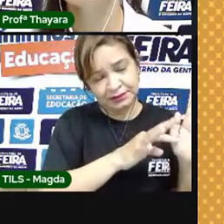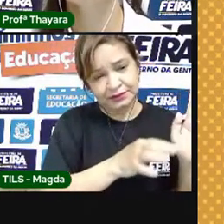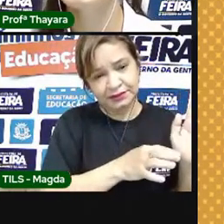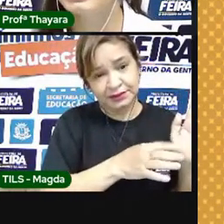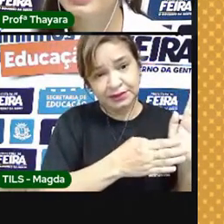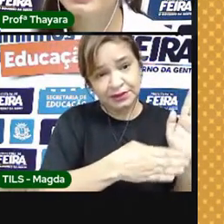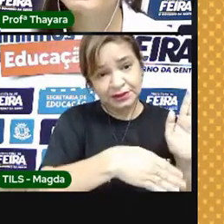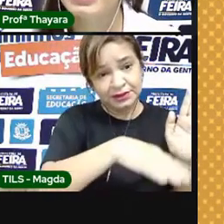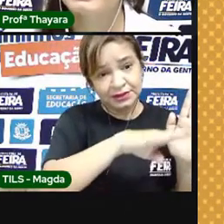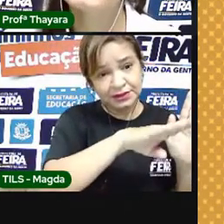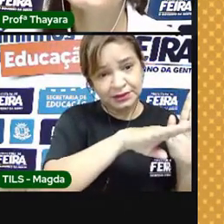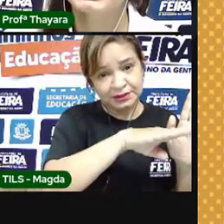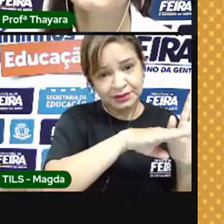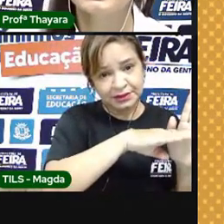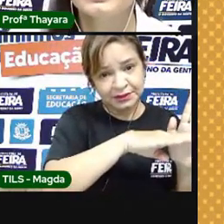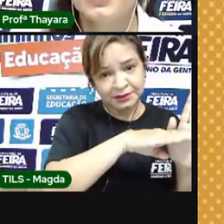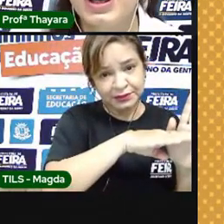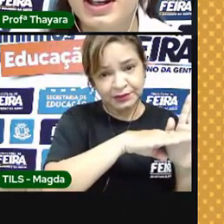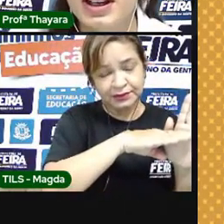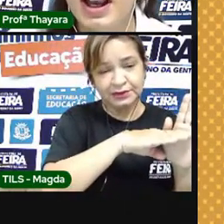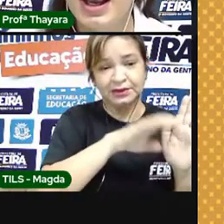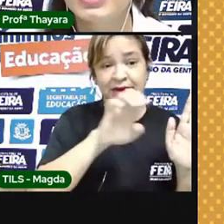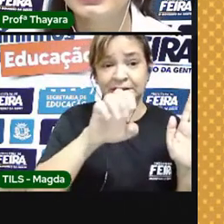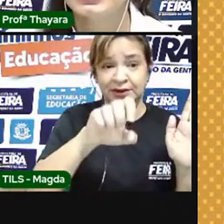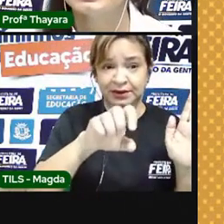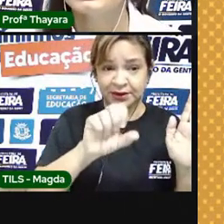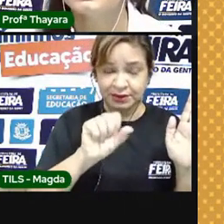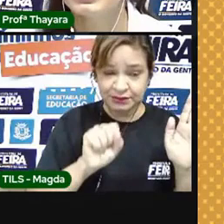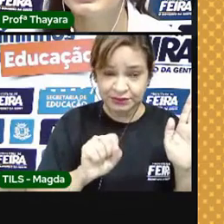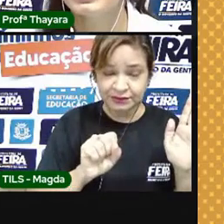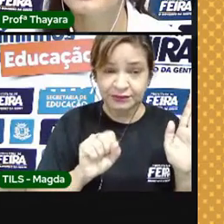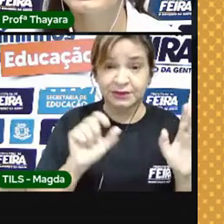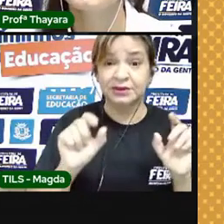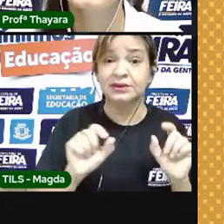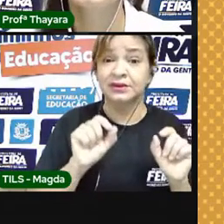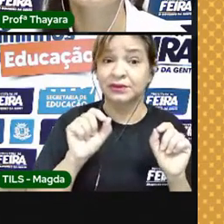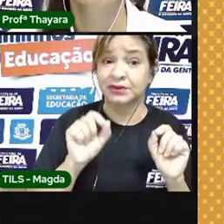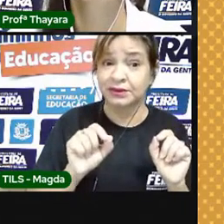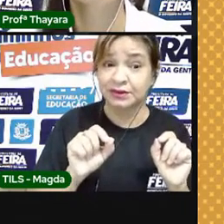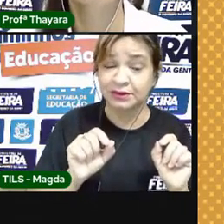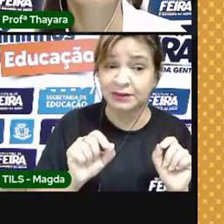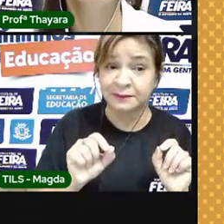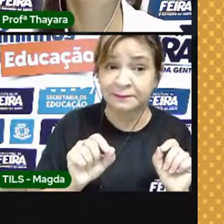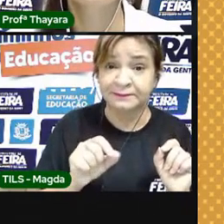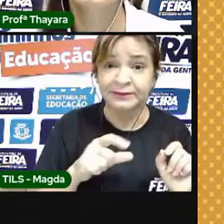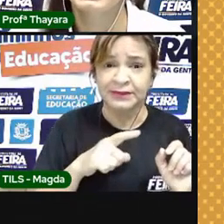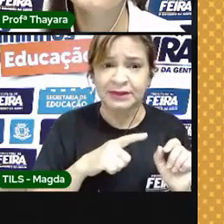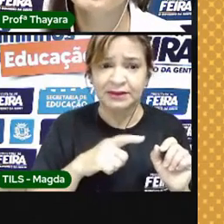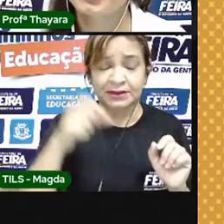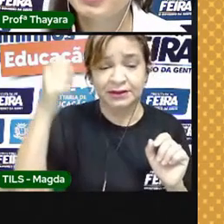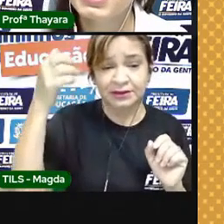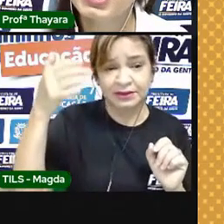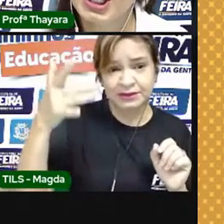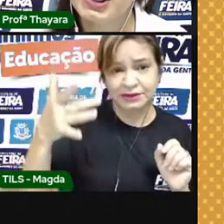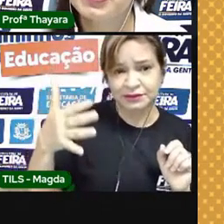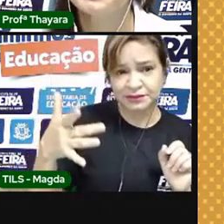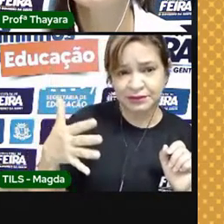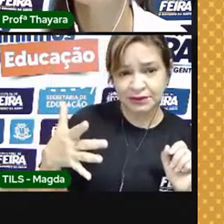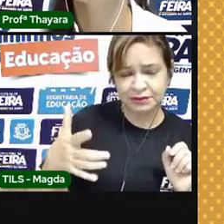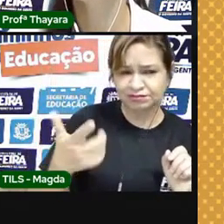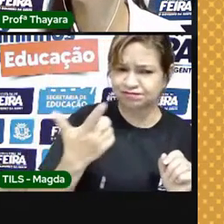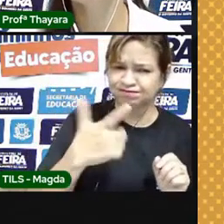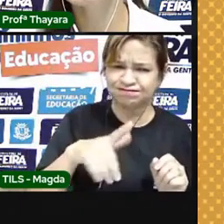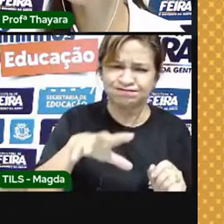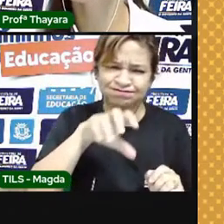Logo acima dela, está a estratosfera. A estratosfera é uma camada que, como a gente já viu, não tem muito oxigênio.